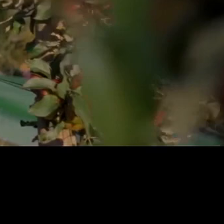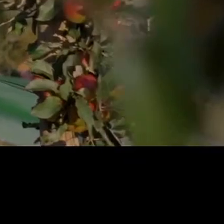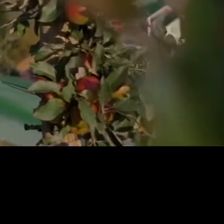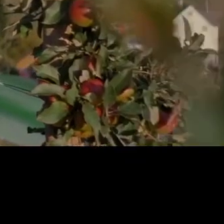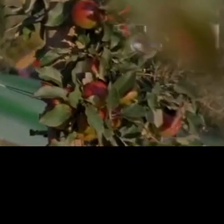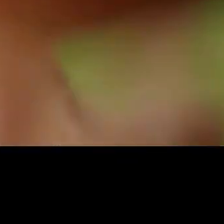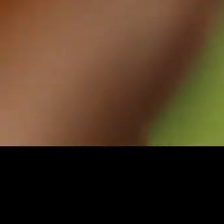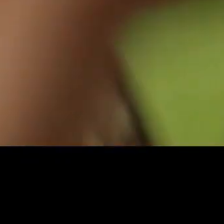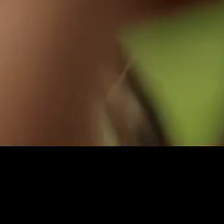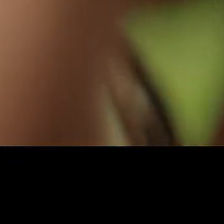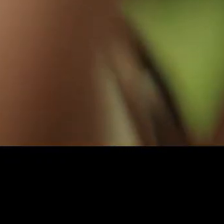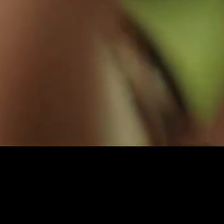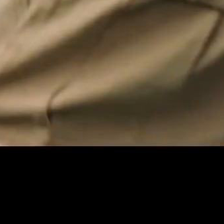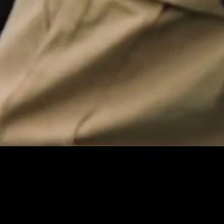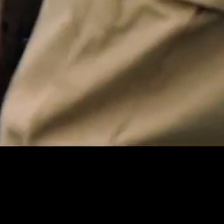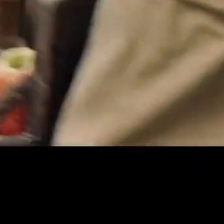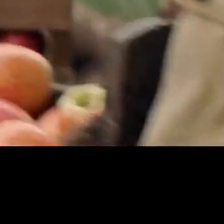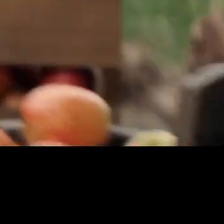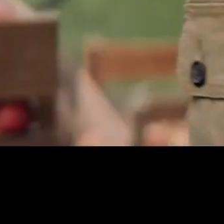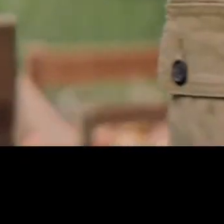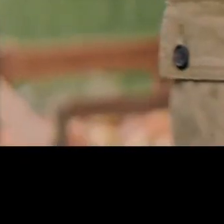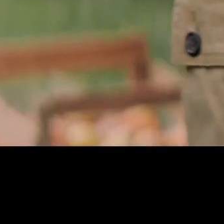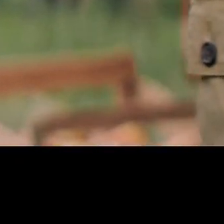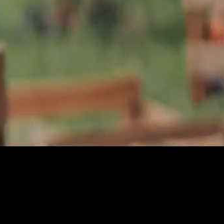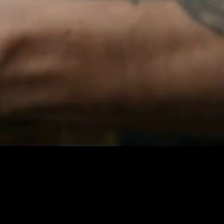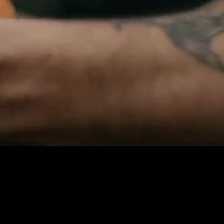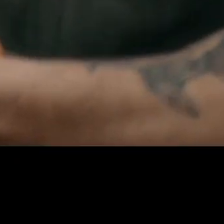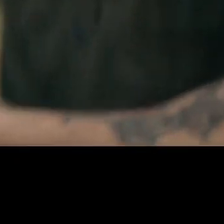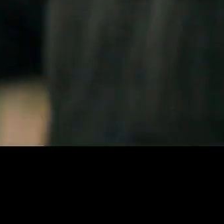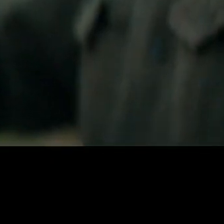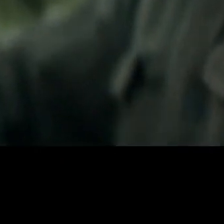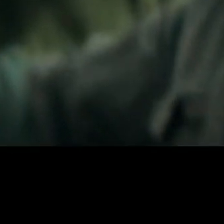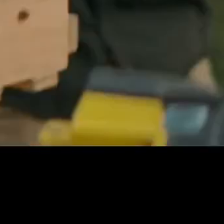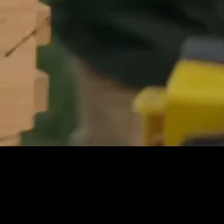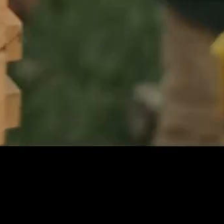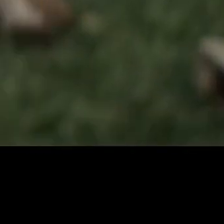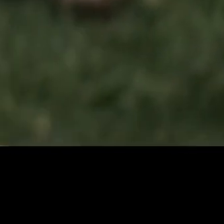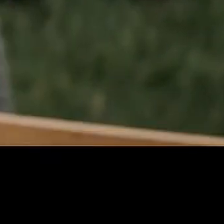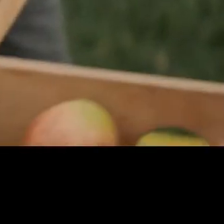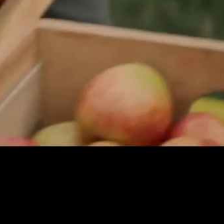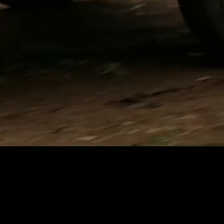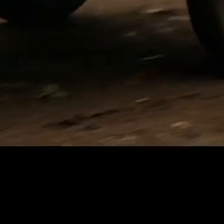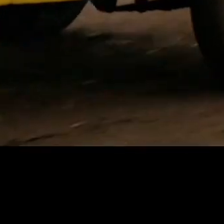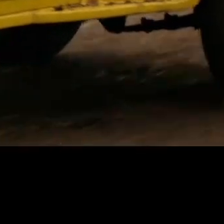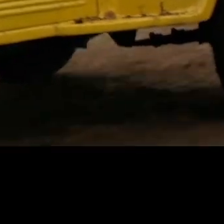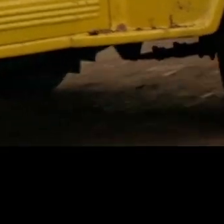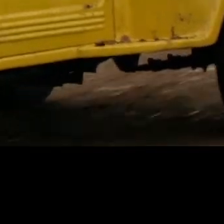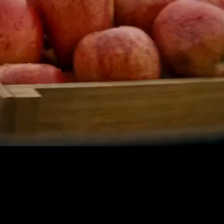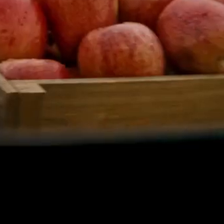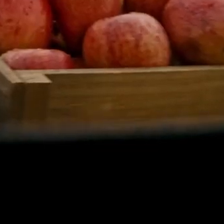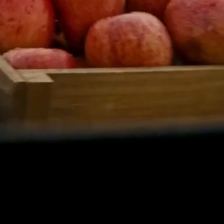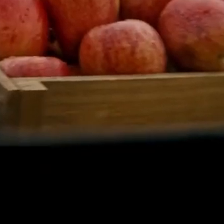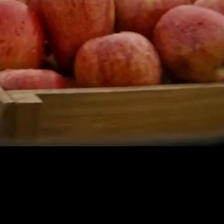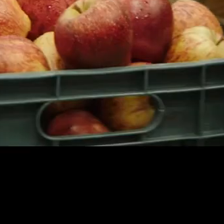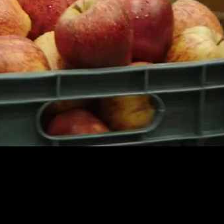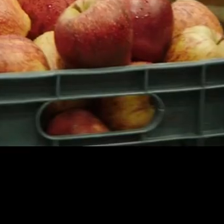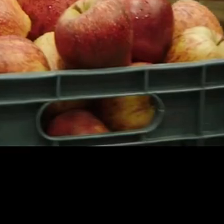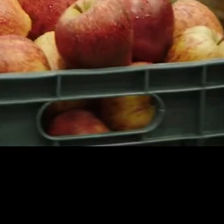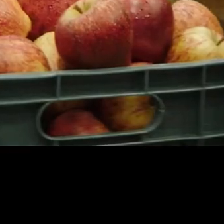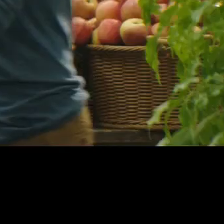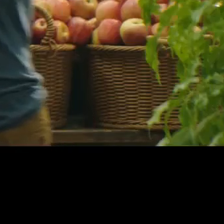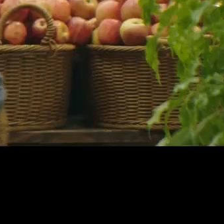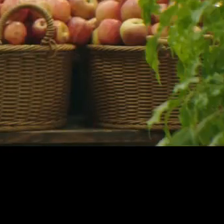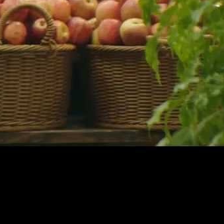O talento Da família Silveira Sempre foi produzir As melhores maçãs Da região As